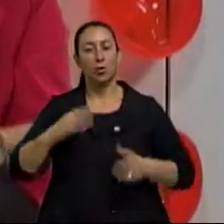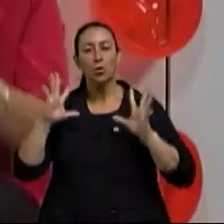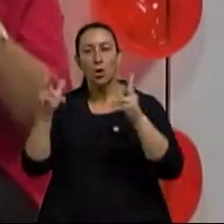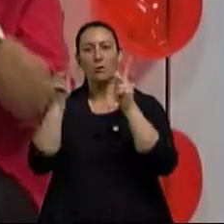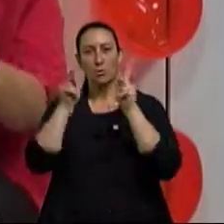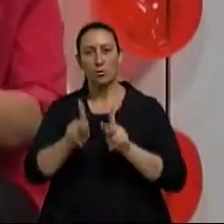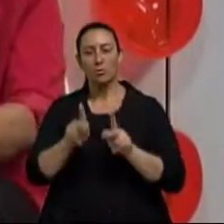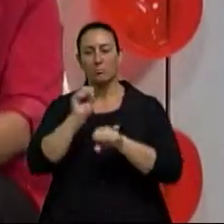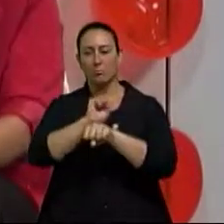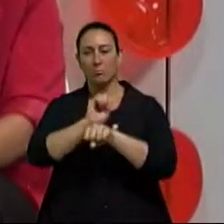estão perto da gente. Nós já voltamos.